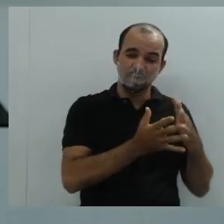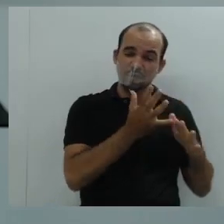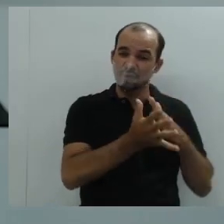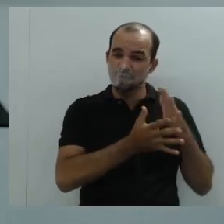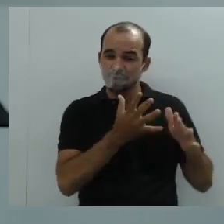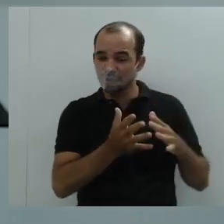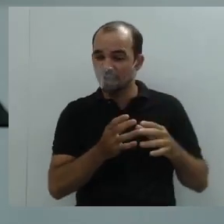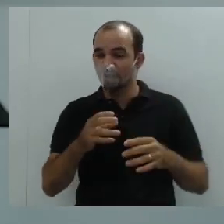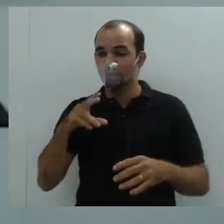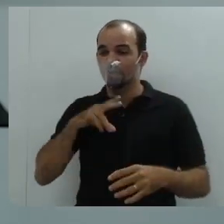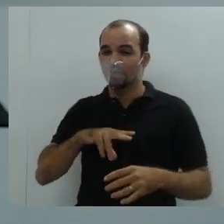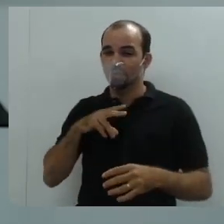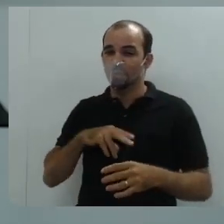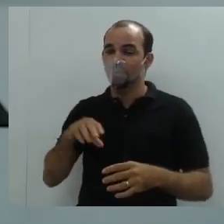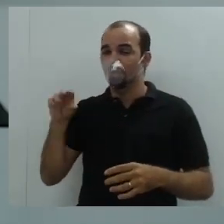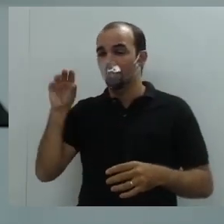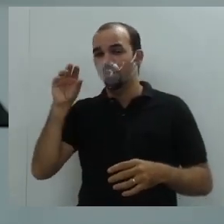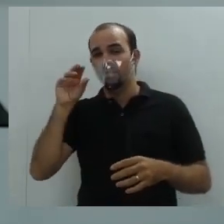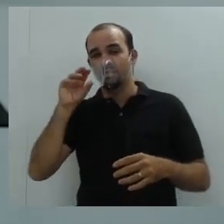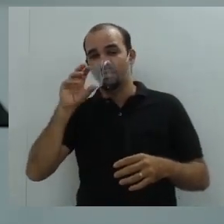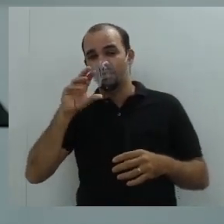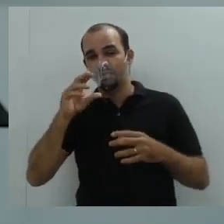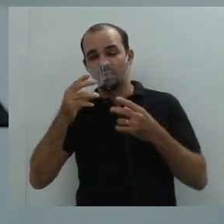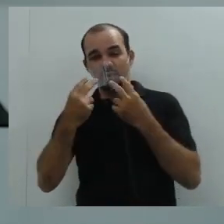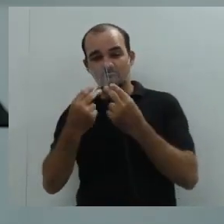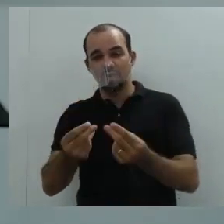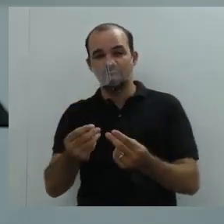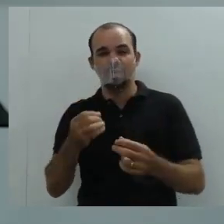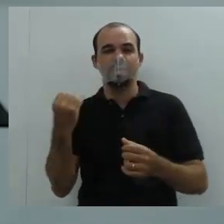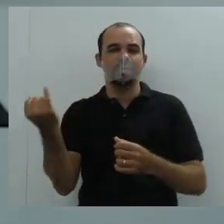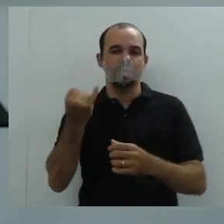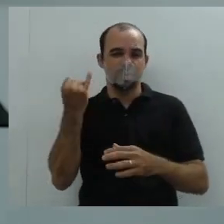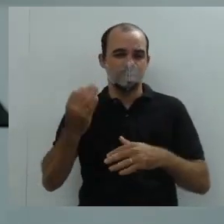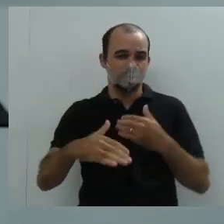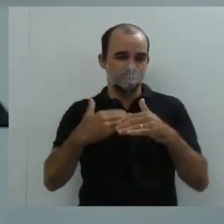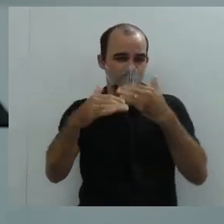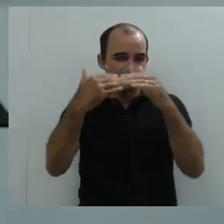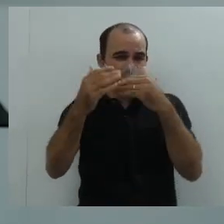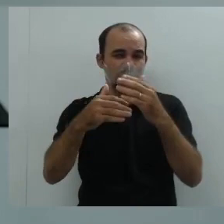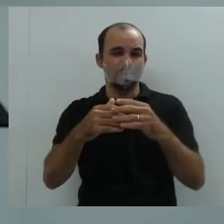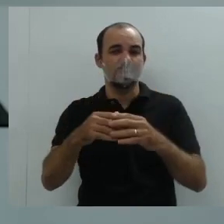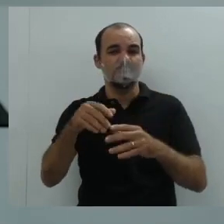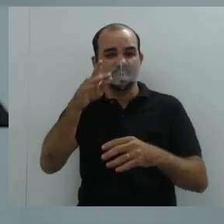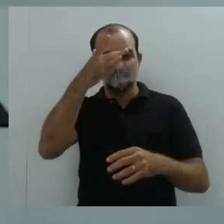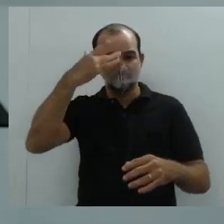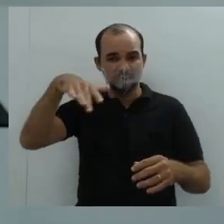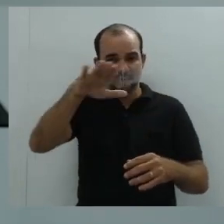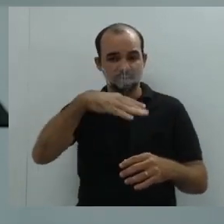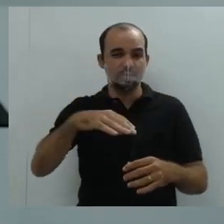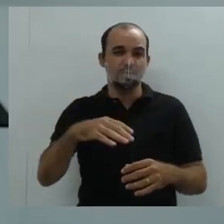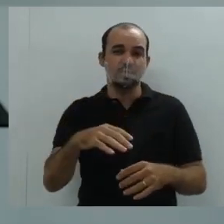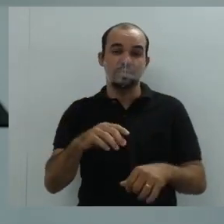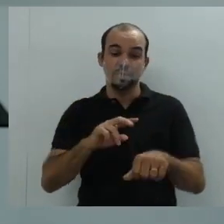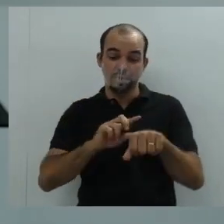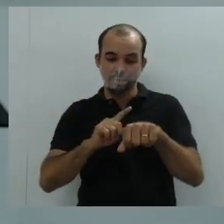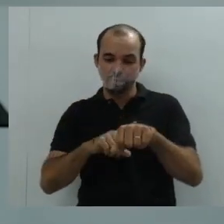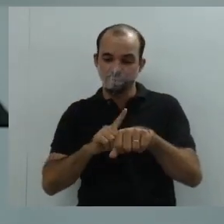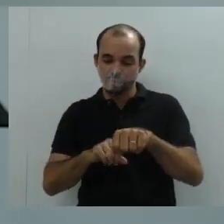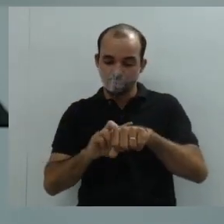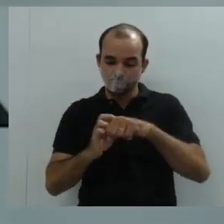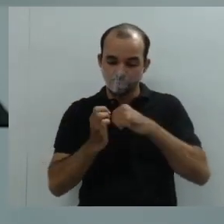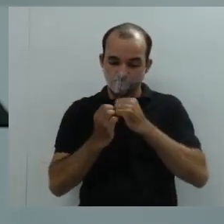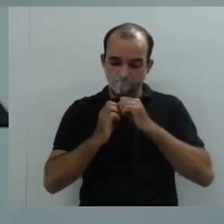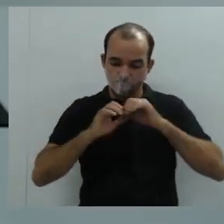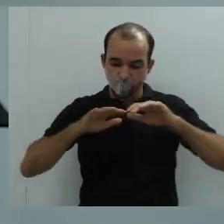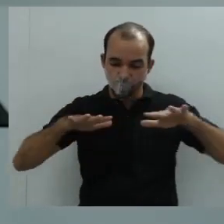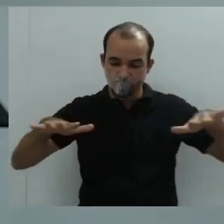de comunicação é importante para o desenvolvimento de todo e qualquer ser humano. Nesse período de pandemia em que a gente utiliza